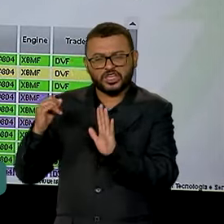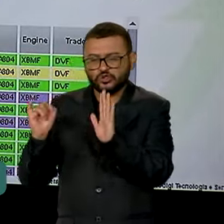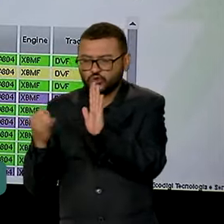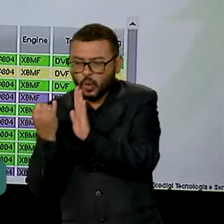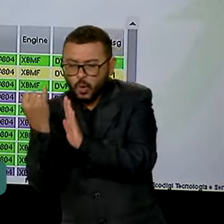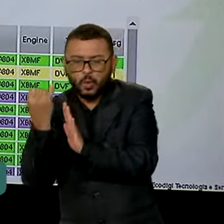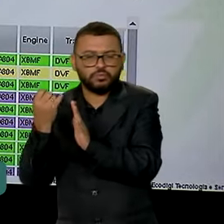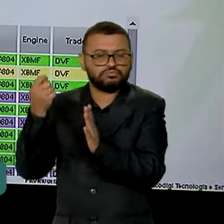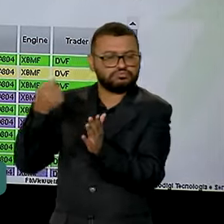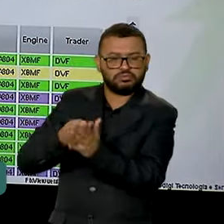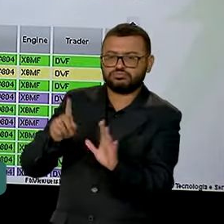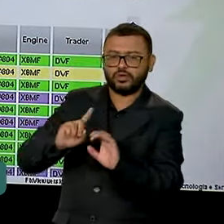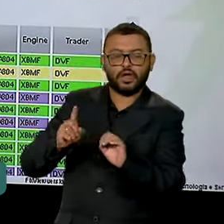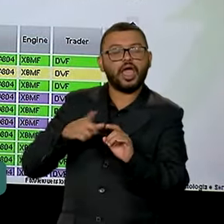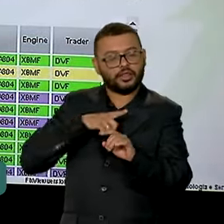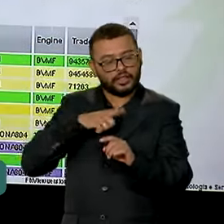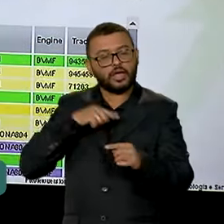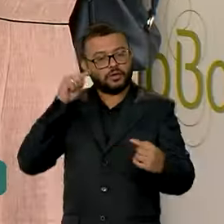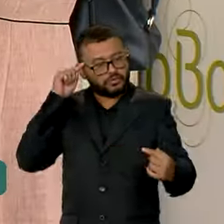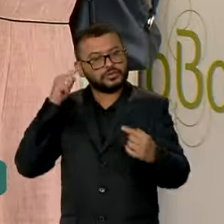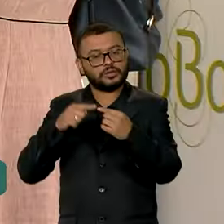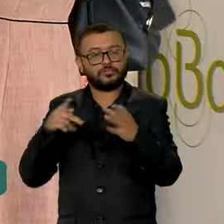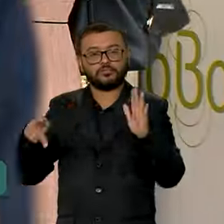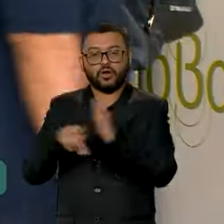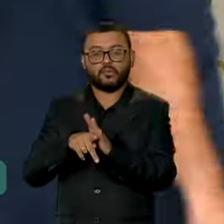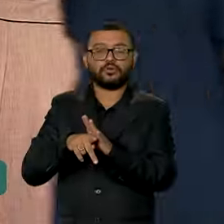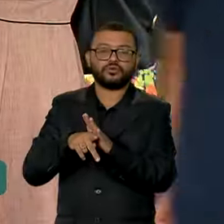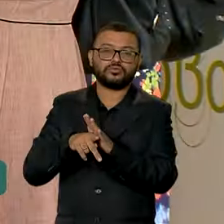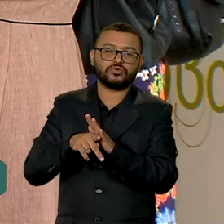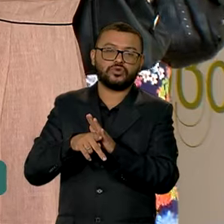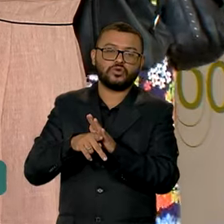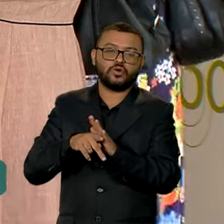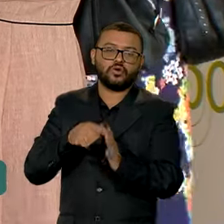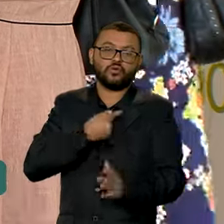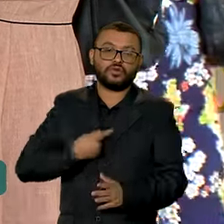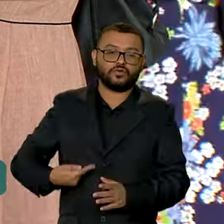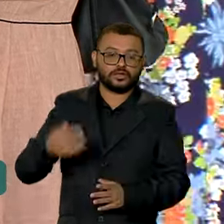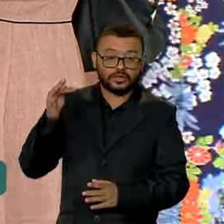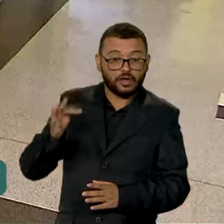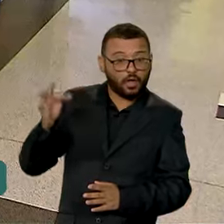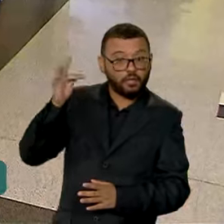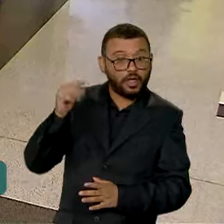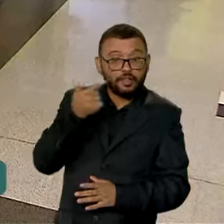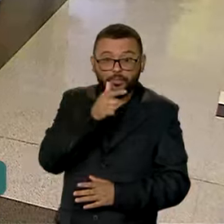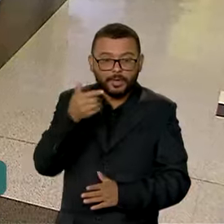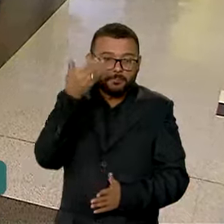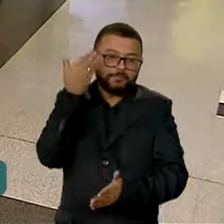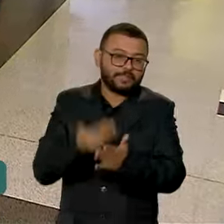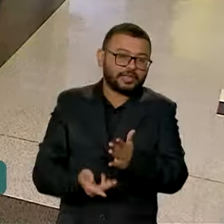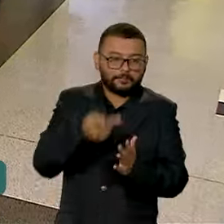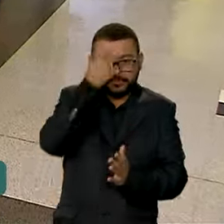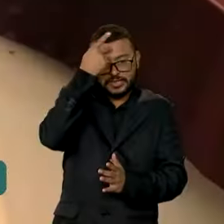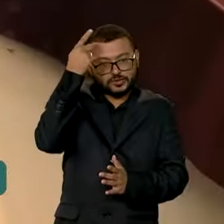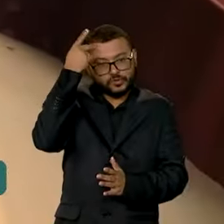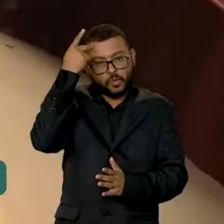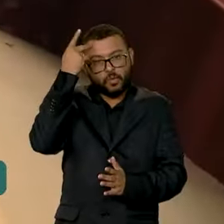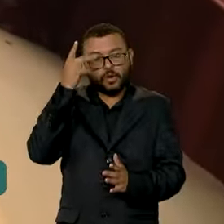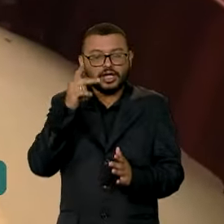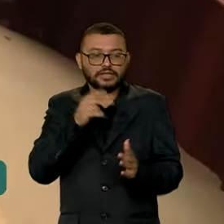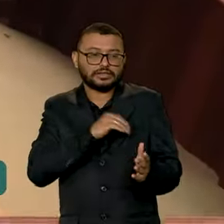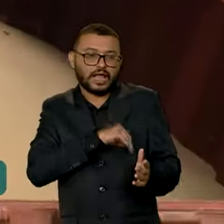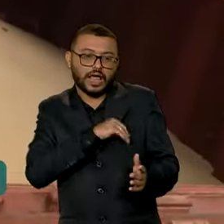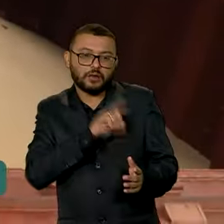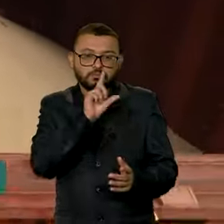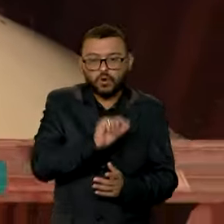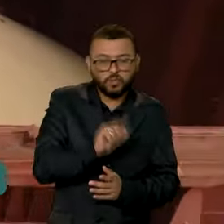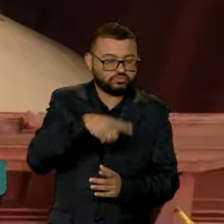equilíbrio com o orçamento federal. Também não vai trazer prejuízos a contribuintes menores e ao